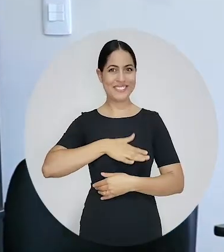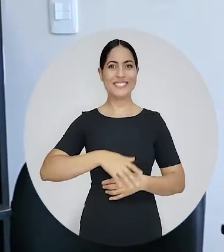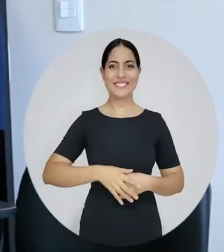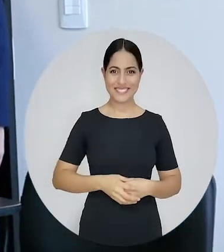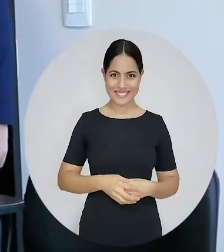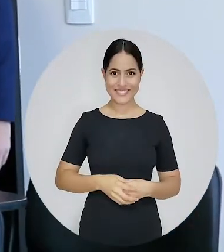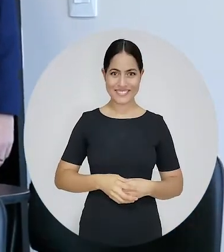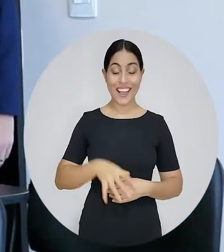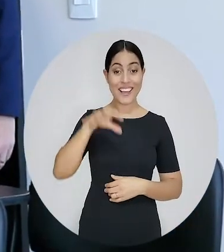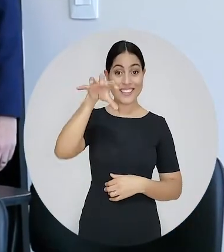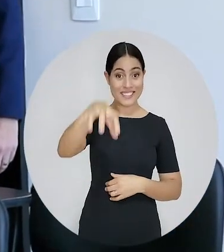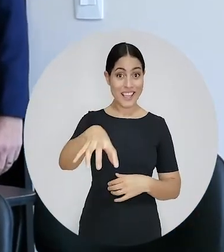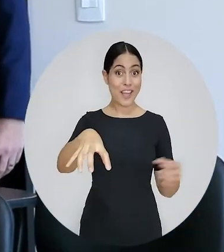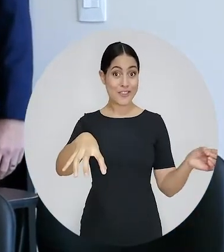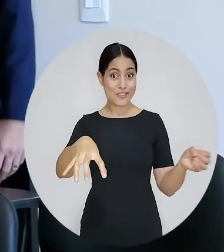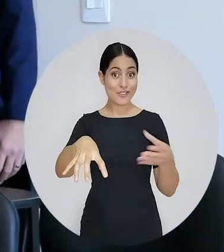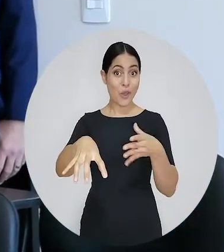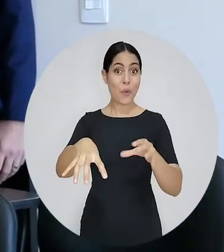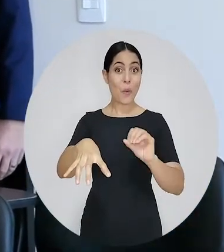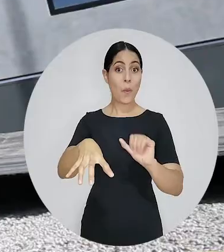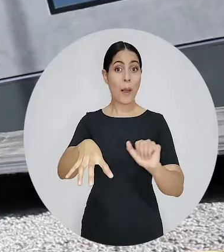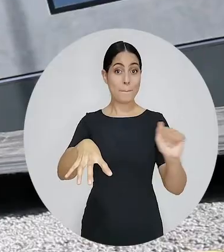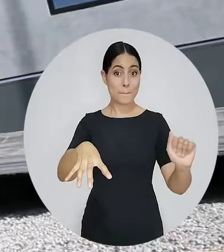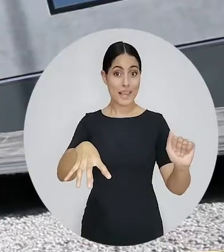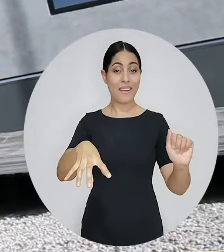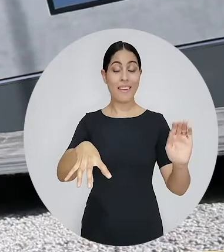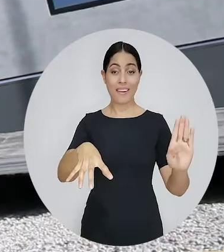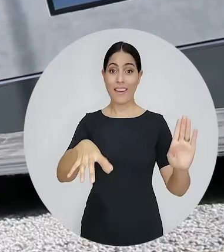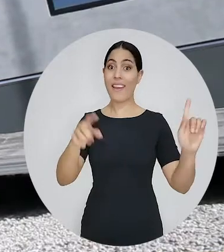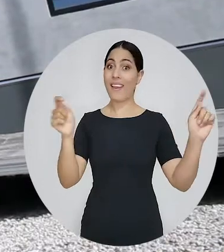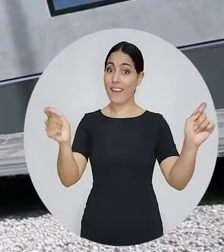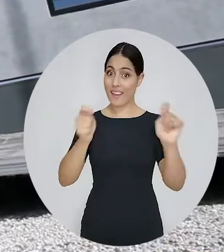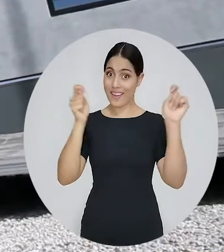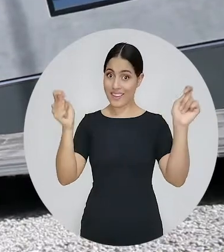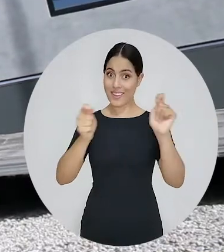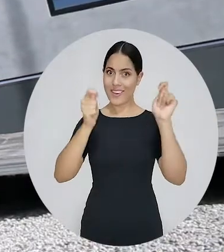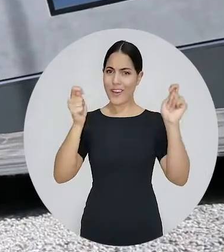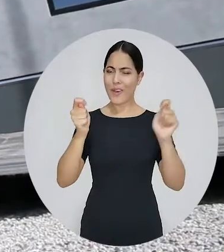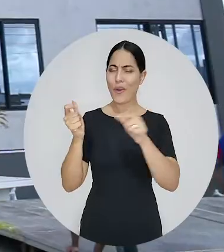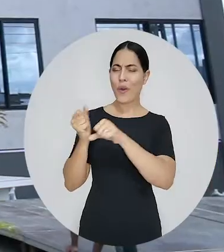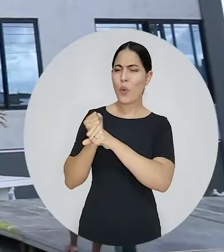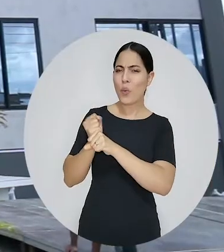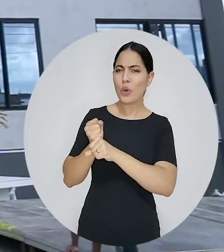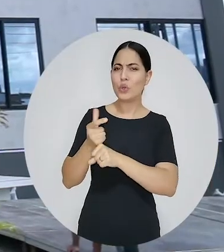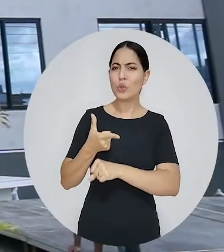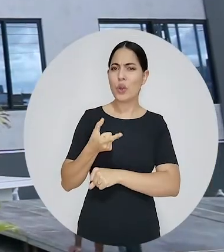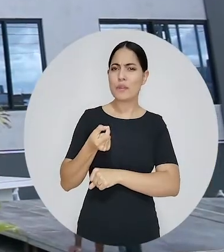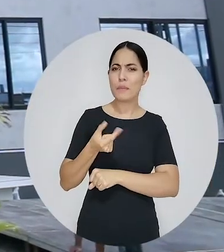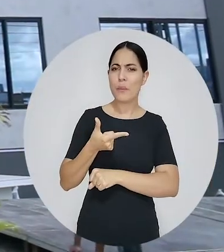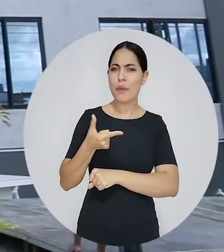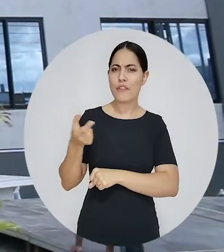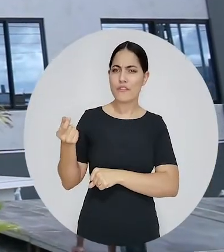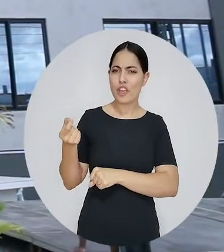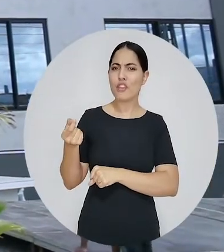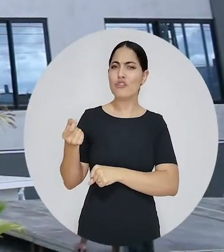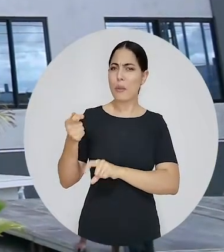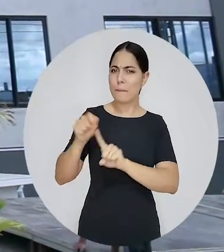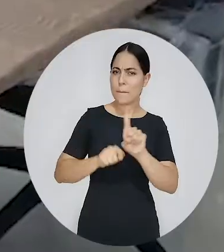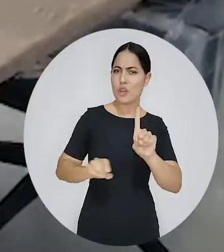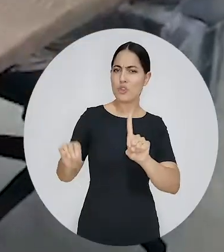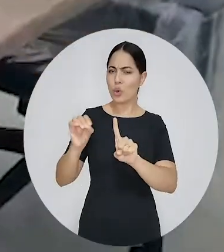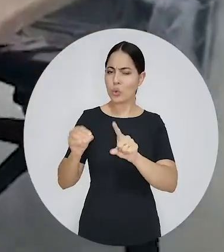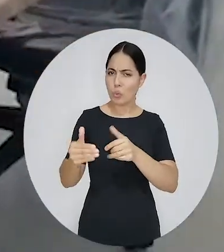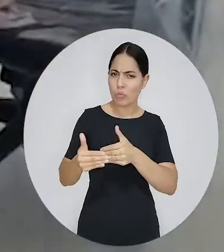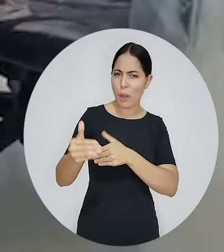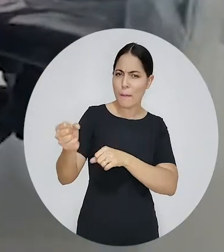A construção da nova sede da UAB Caruaru foi iniciada em outubro de 2020 e concluída em cerca de oito